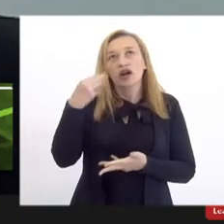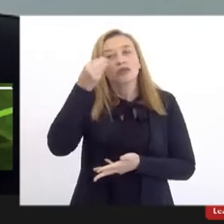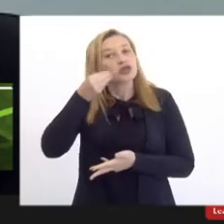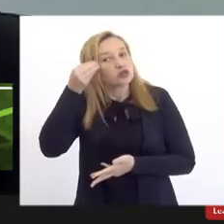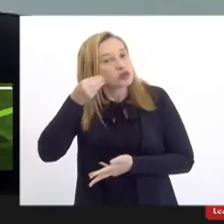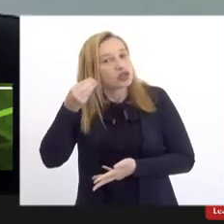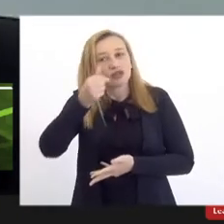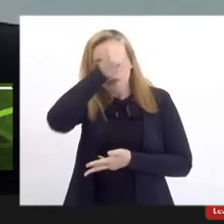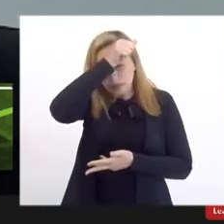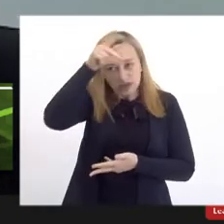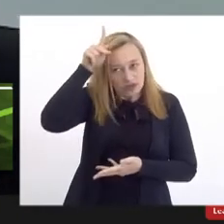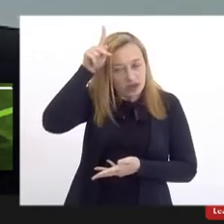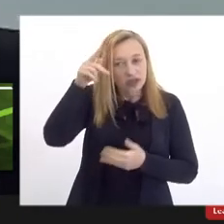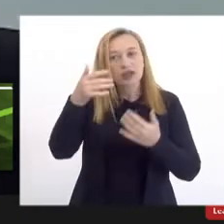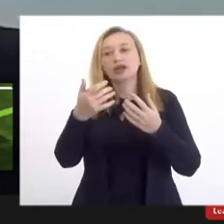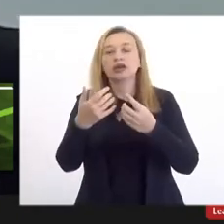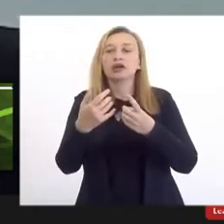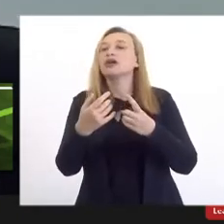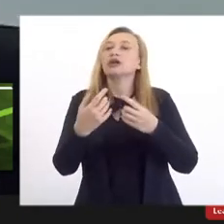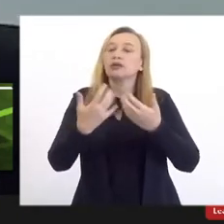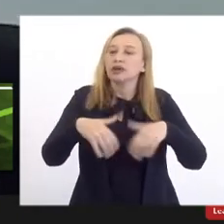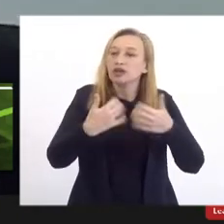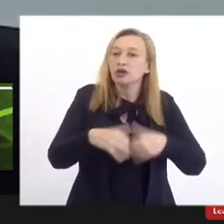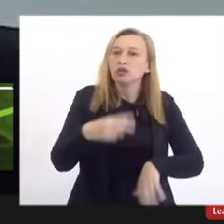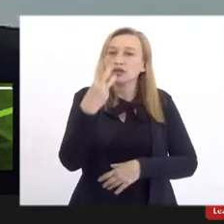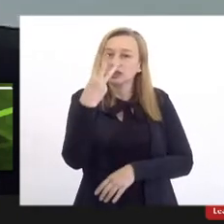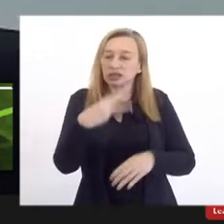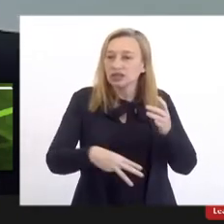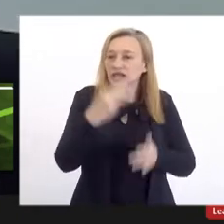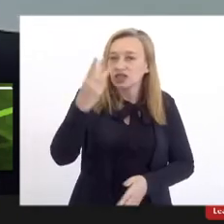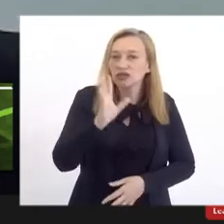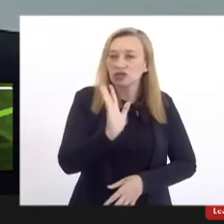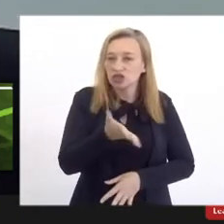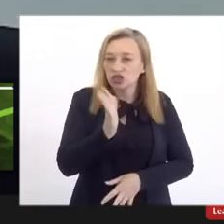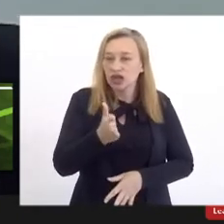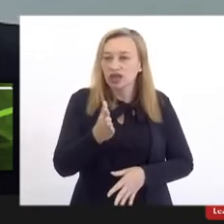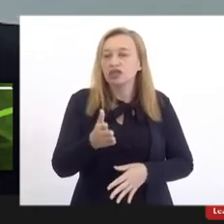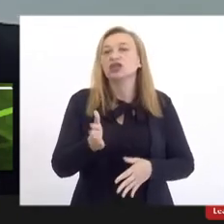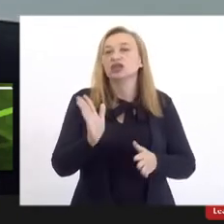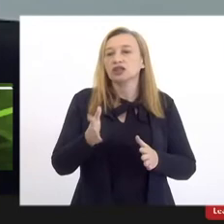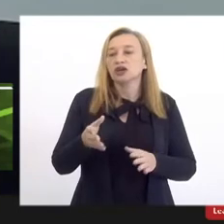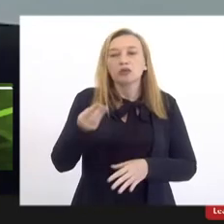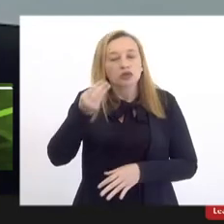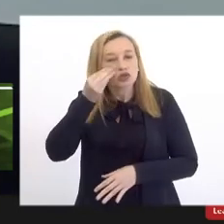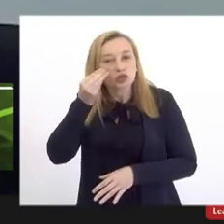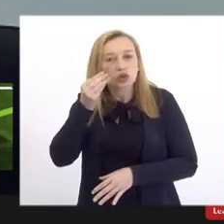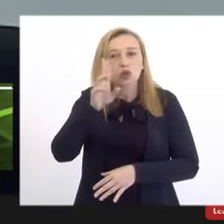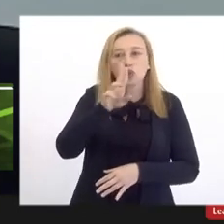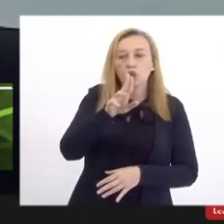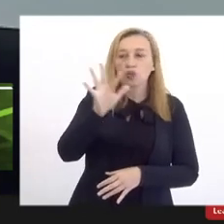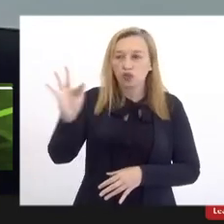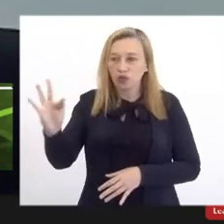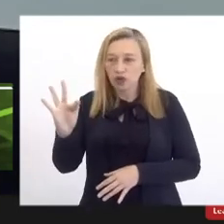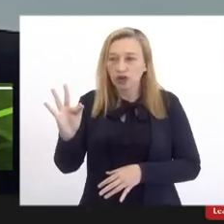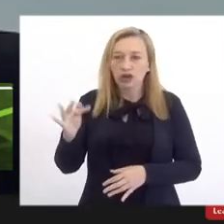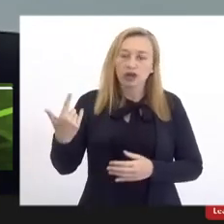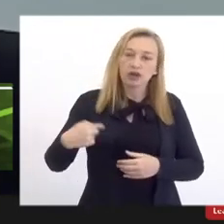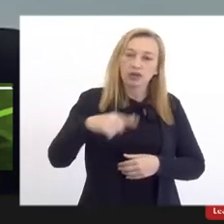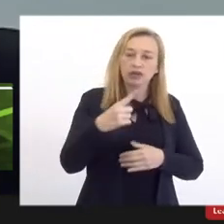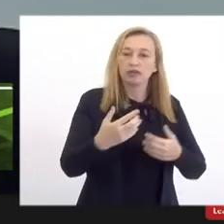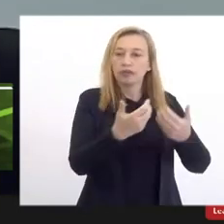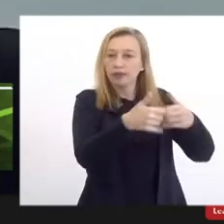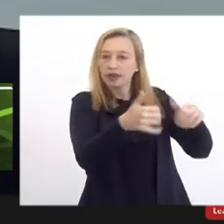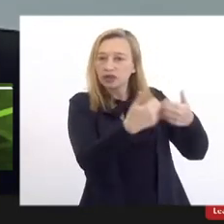prefeito de Petrópolis três mandatos, na oportunidade eu levei a UF, um braço da UF para Petrópolis e